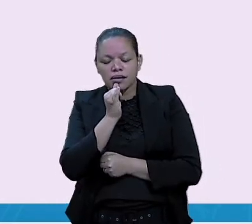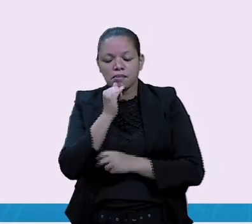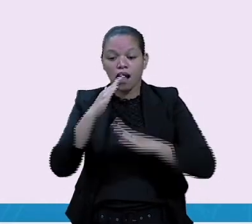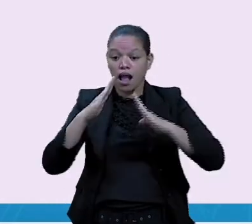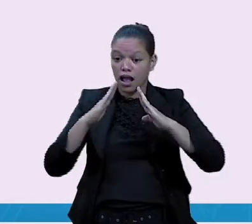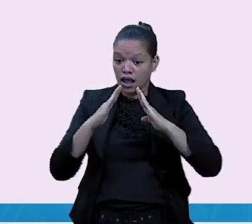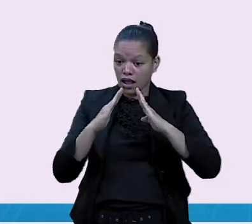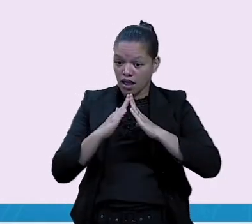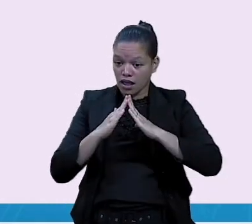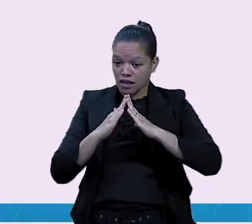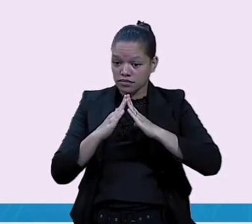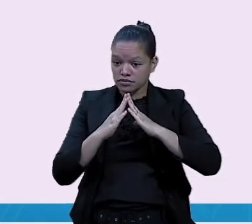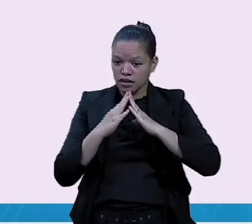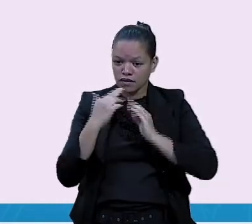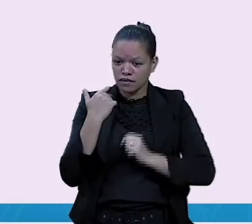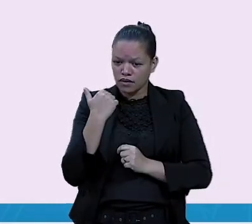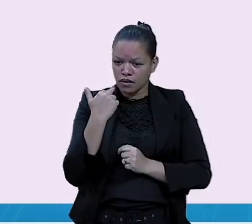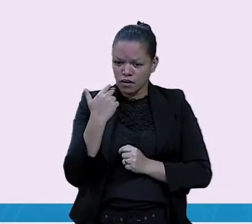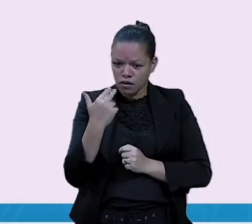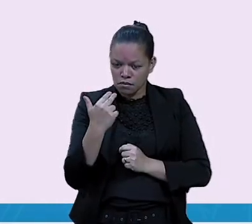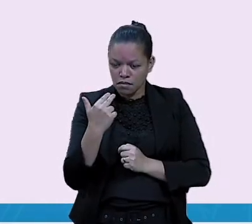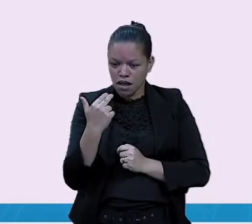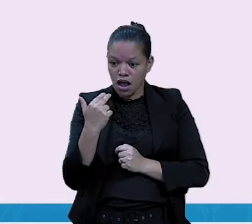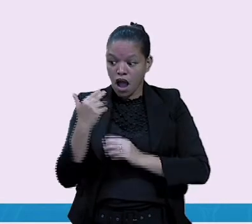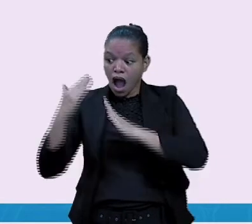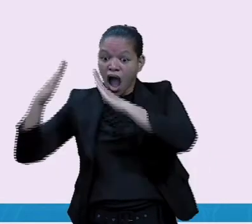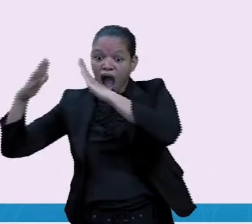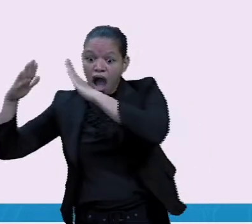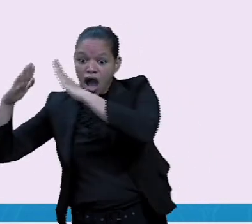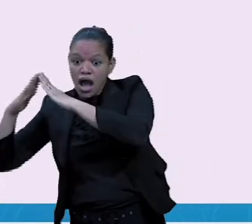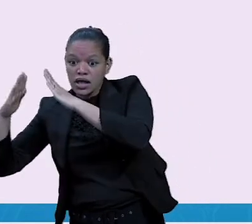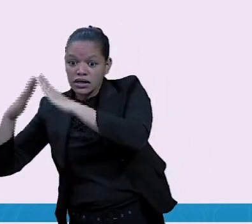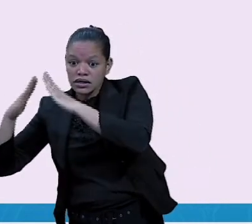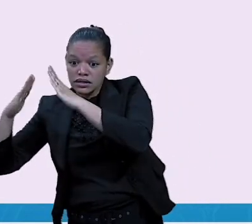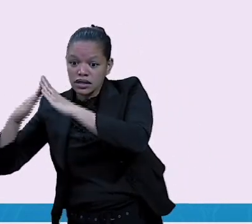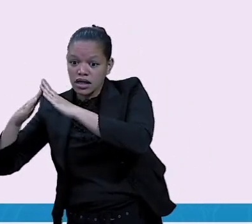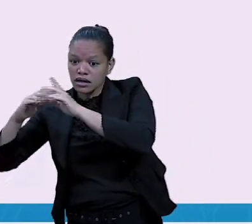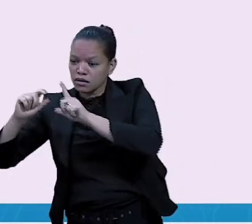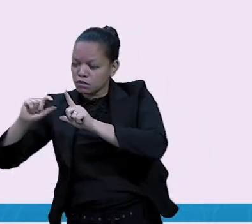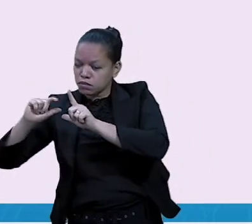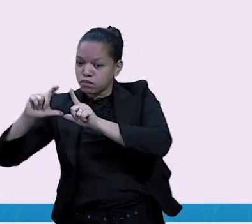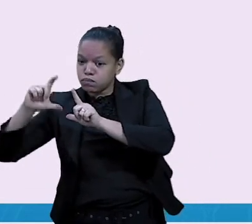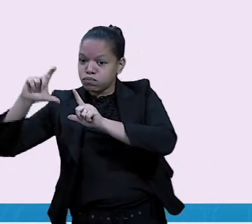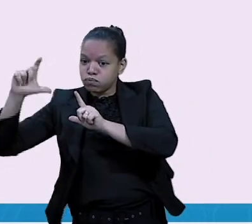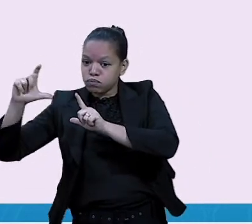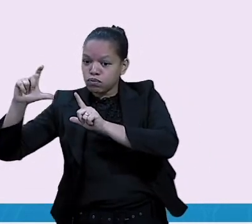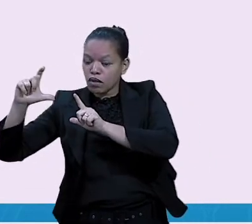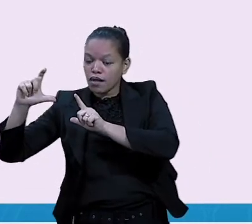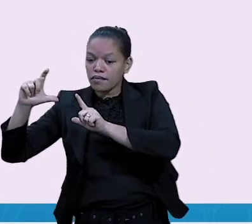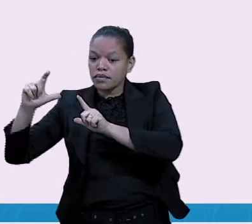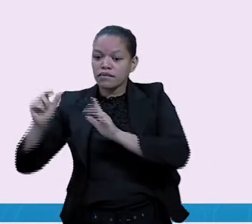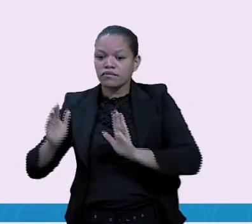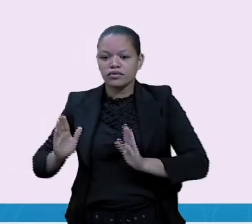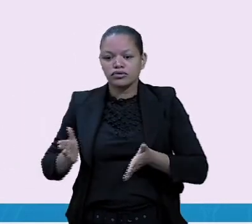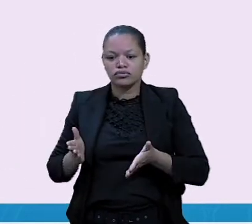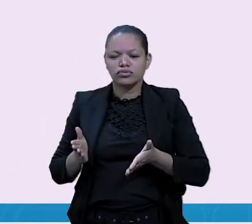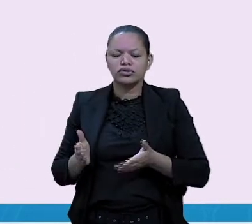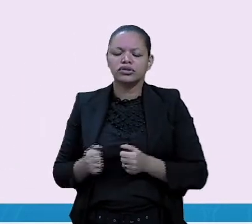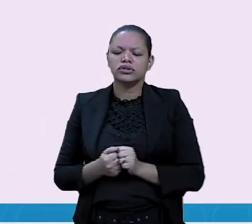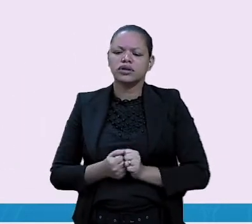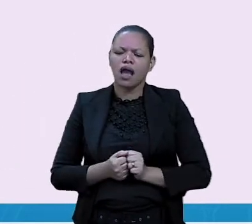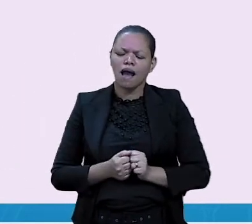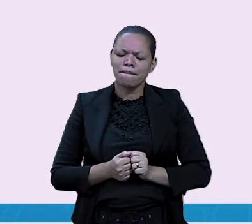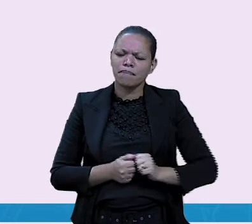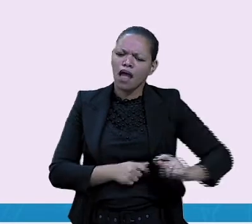Grau aumentativo, casarão. E quando eu quero falar sobre uma casa muito pequena, ou seja, menor